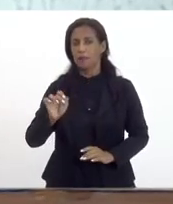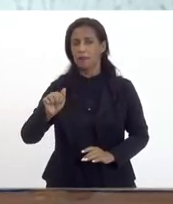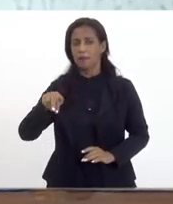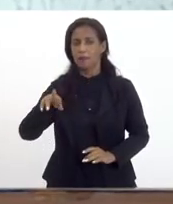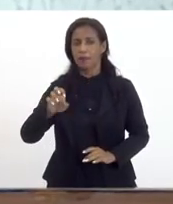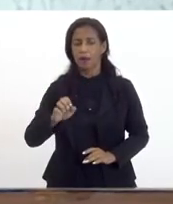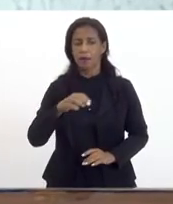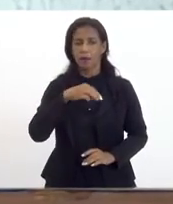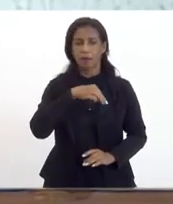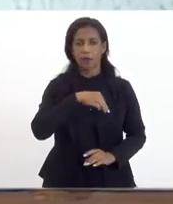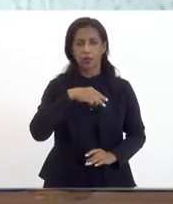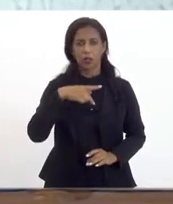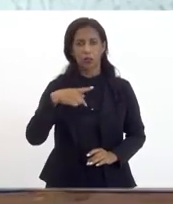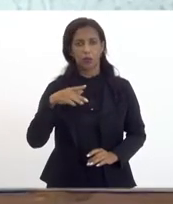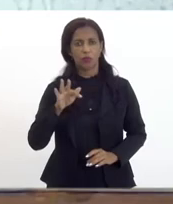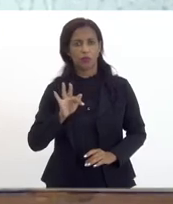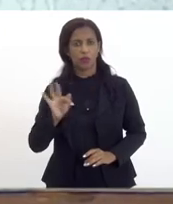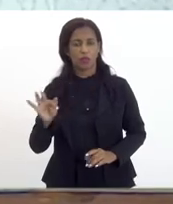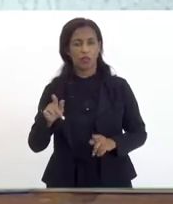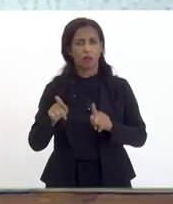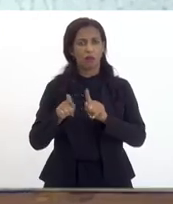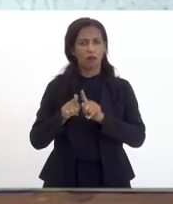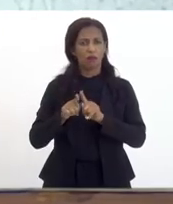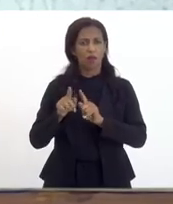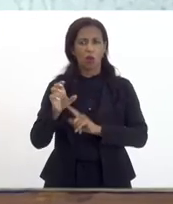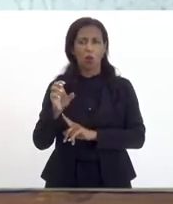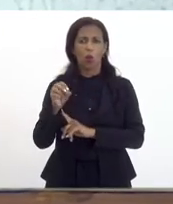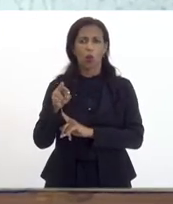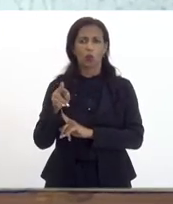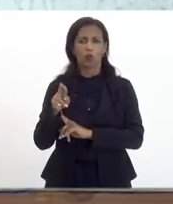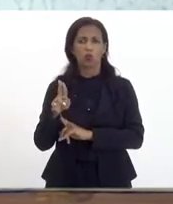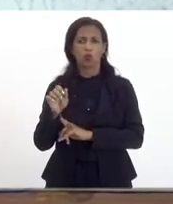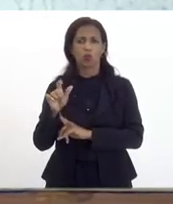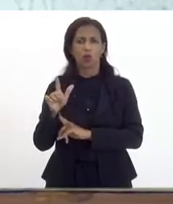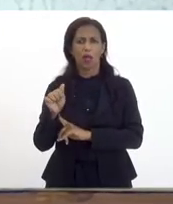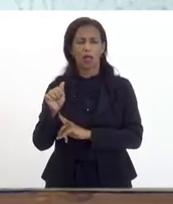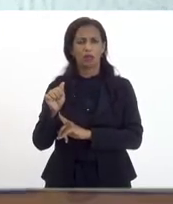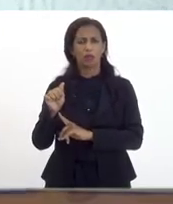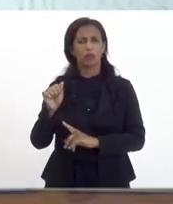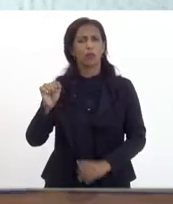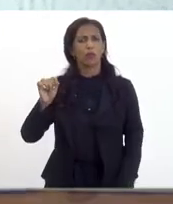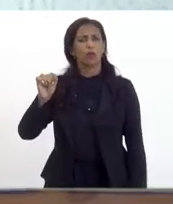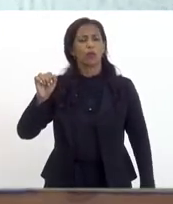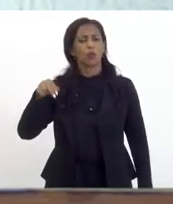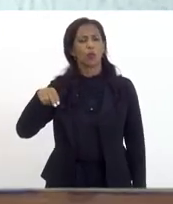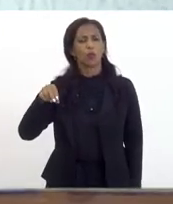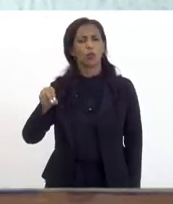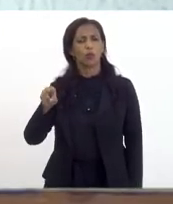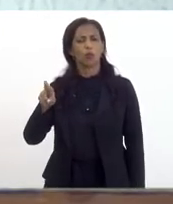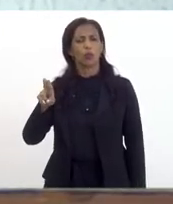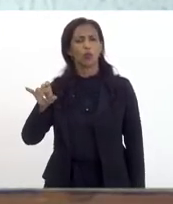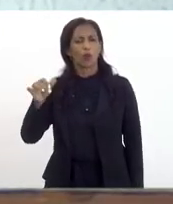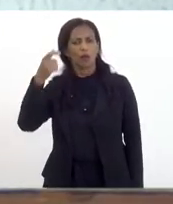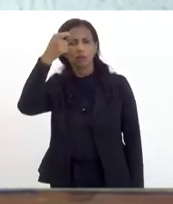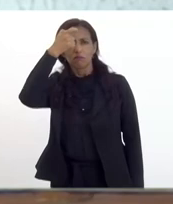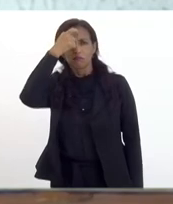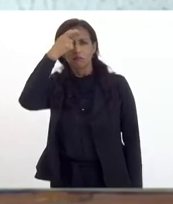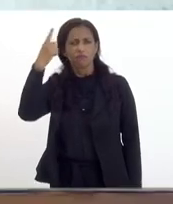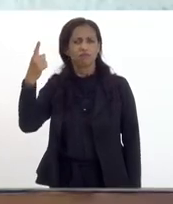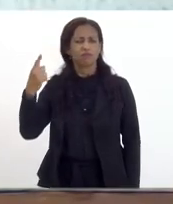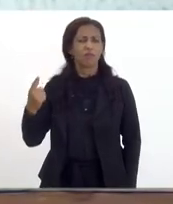Federal e ao Consulado da Noruega solicitando para que tomar ciência do processo de